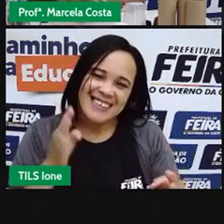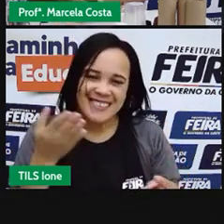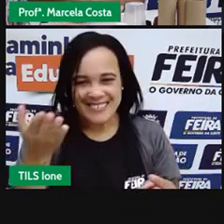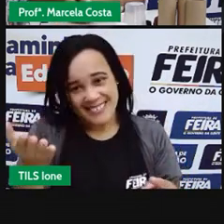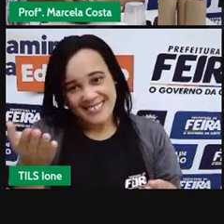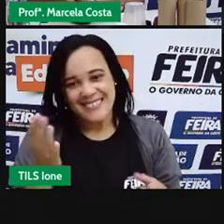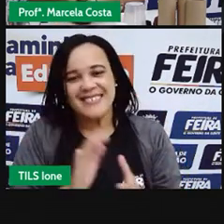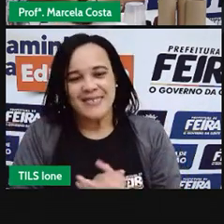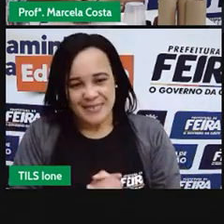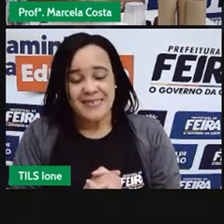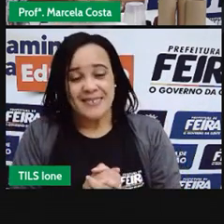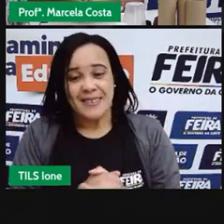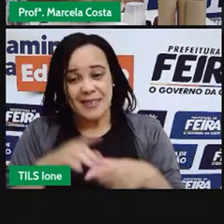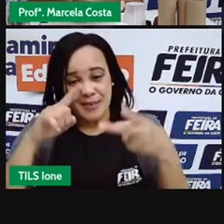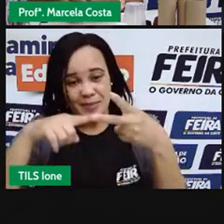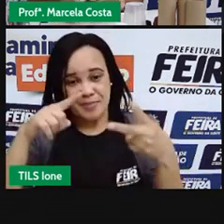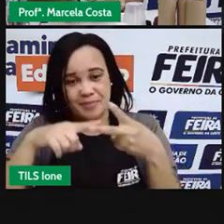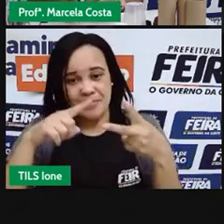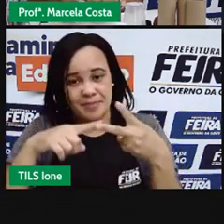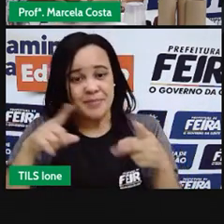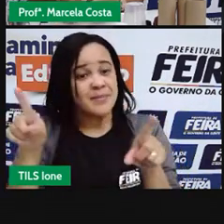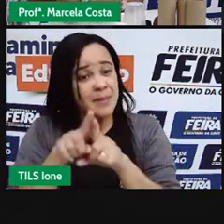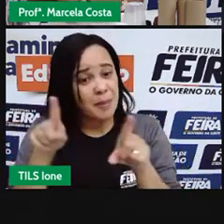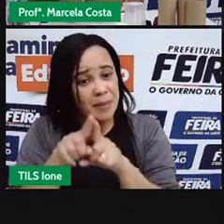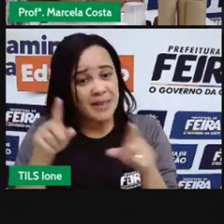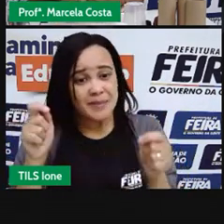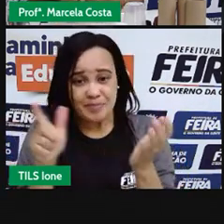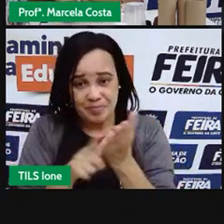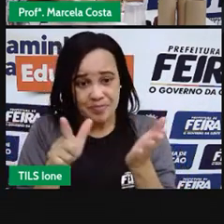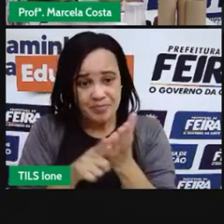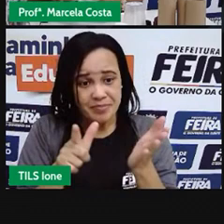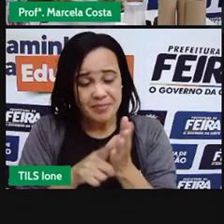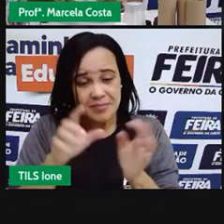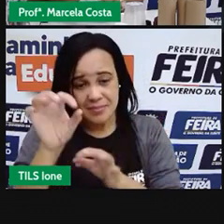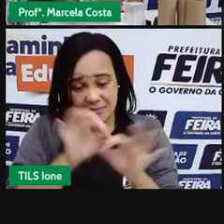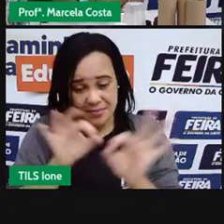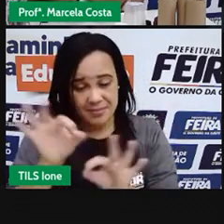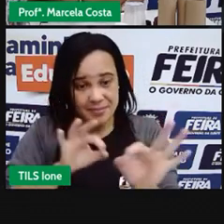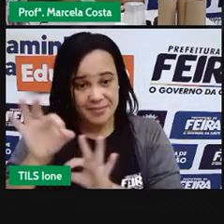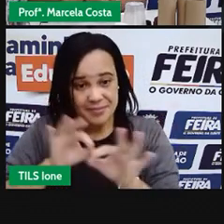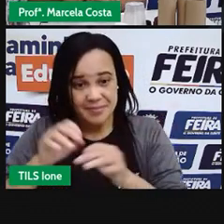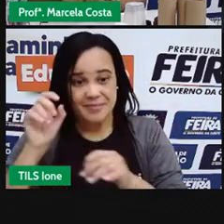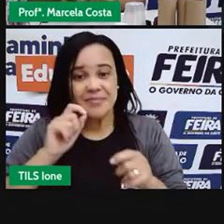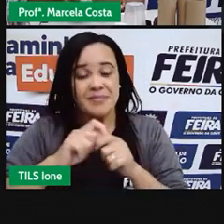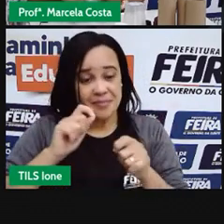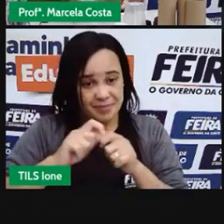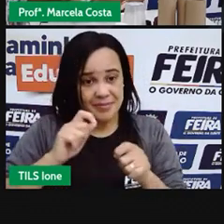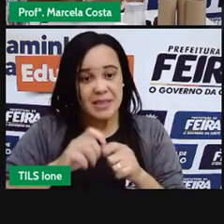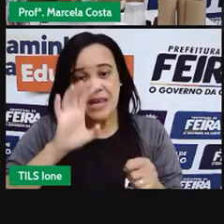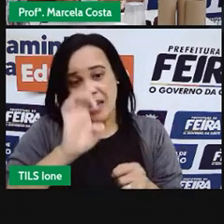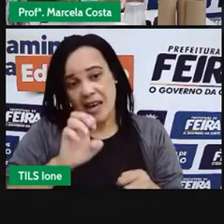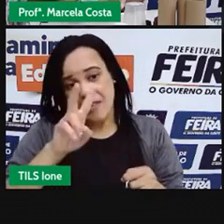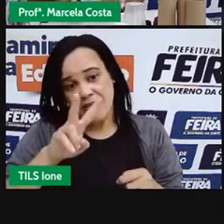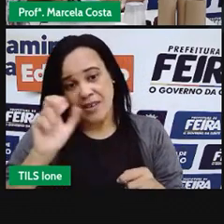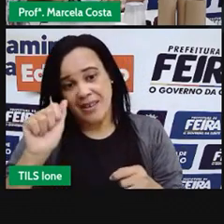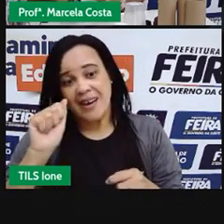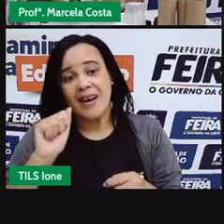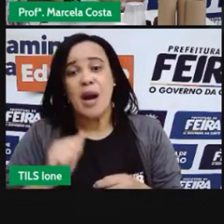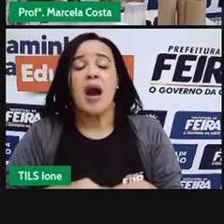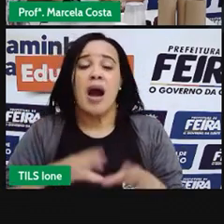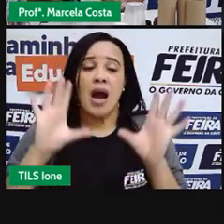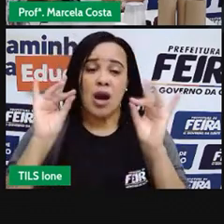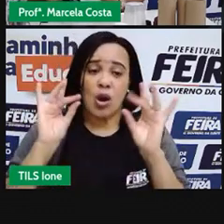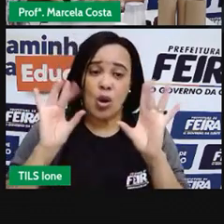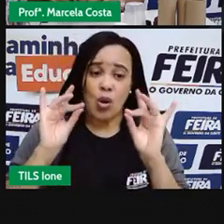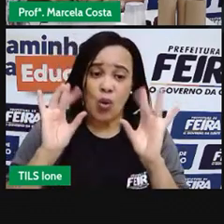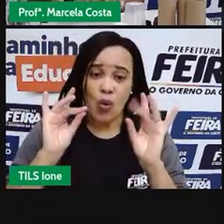Esses outros fantoches foram feitos com EZ-A colados aí,